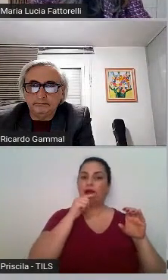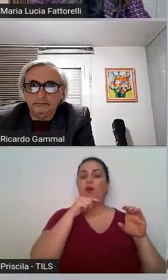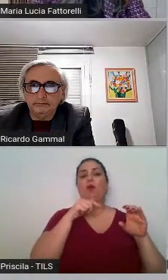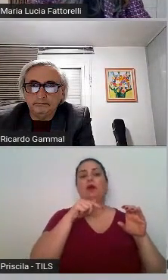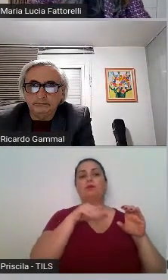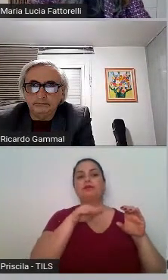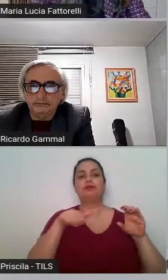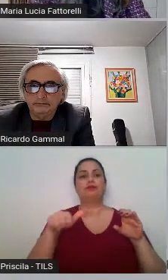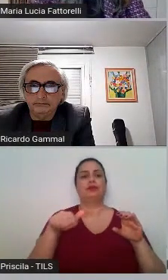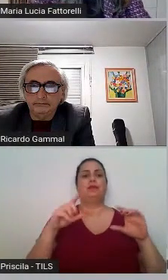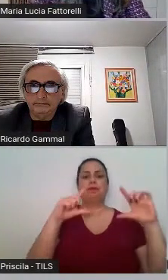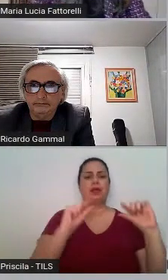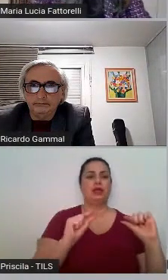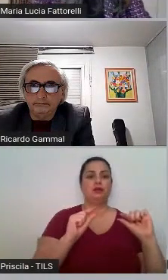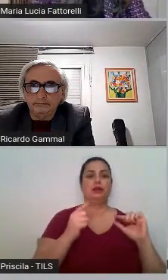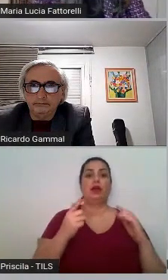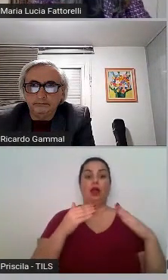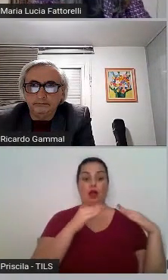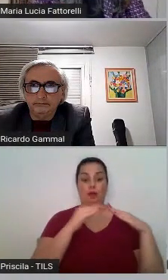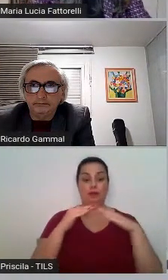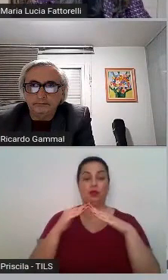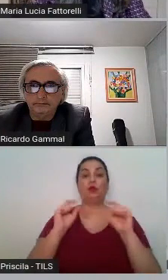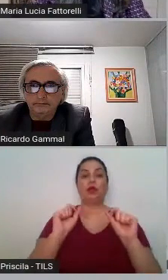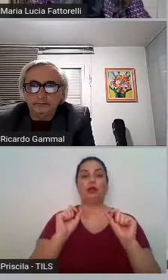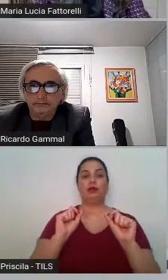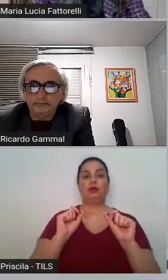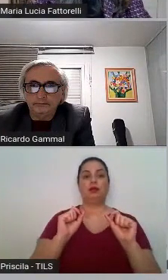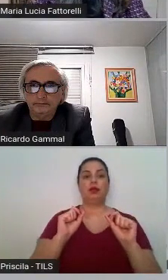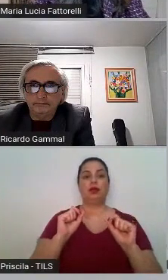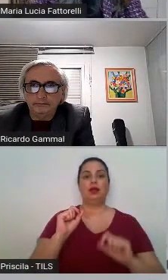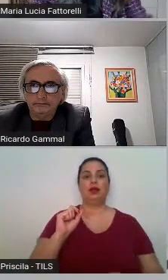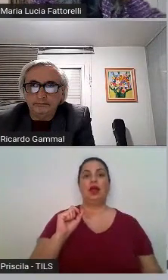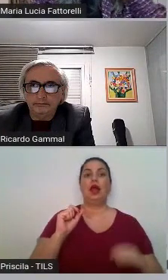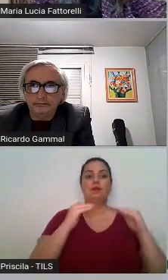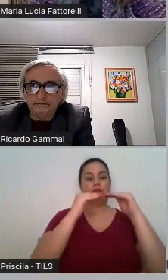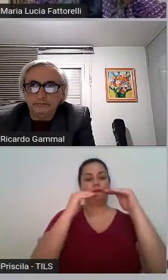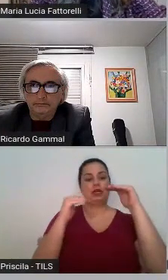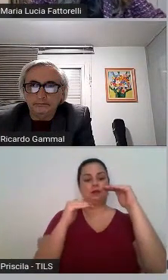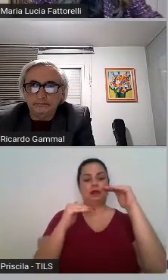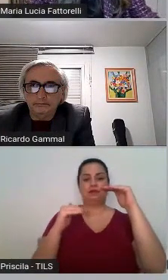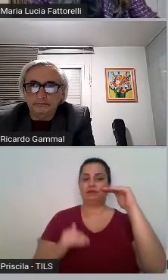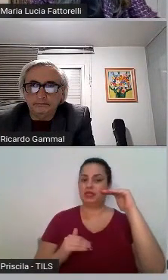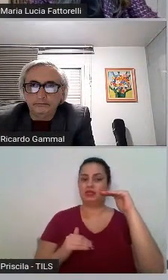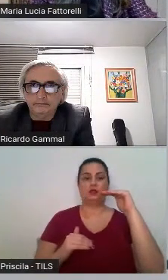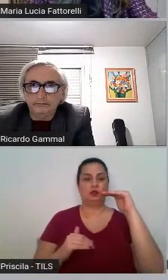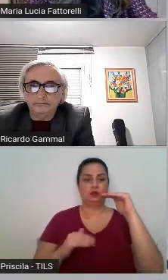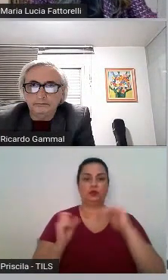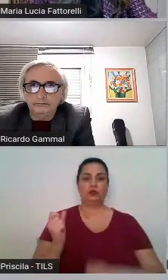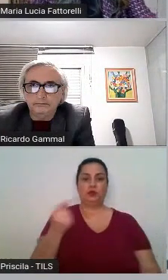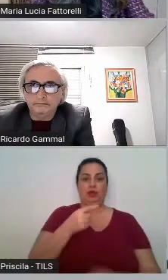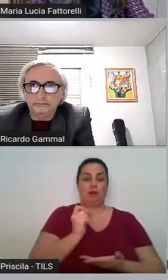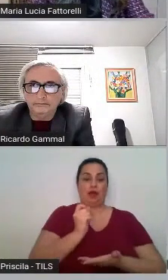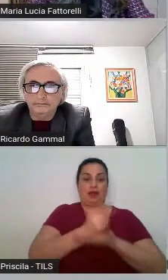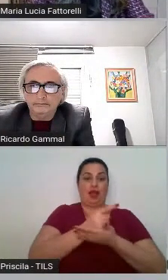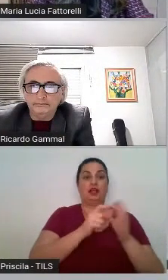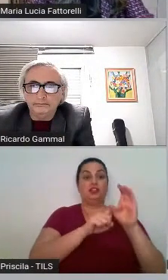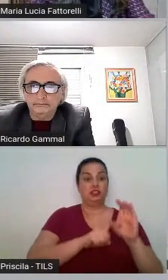foi 4 vezes menor do que o pagamento da dívida. Então, vejo como essa dívida